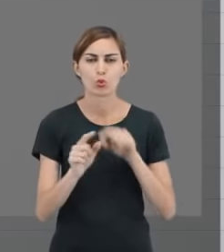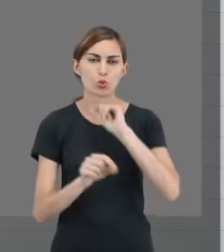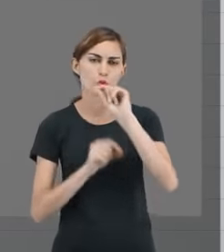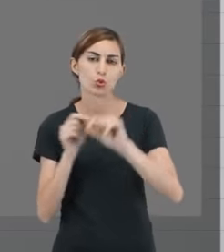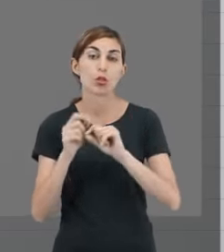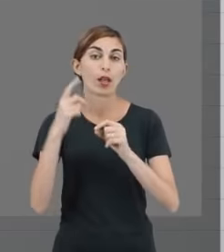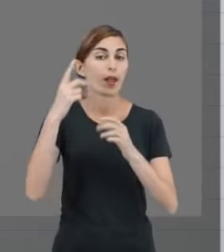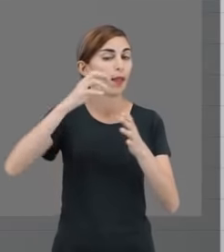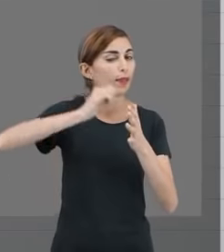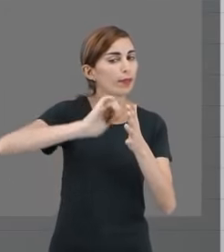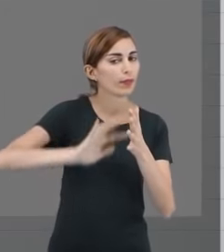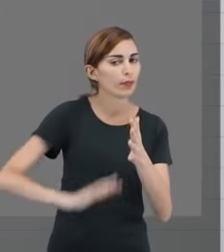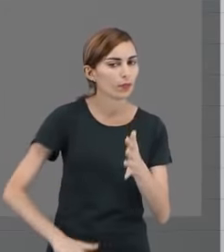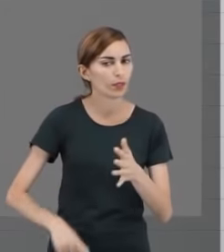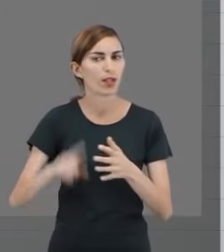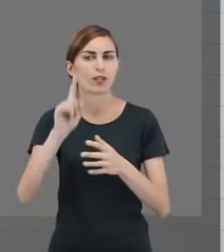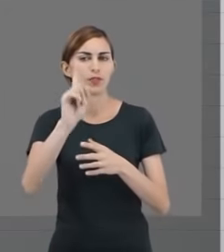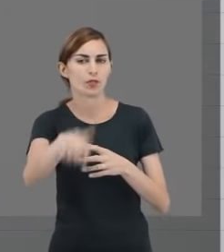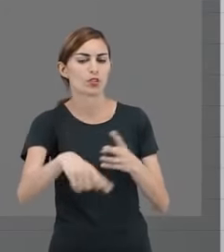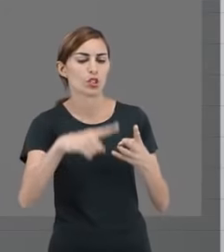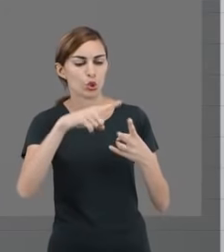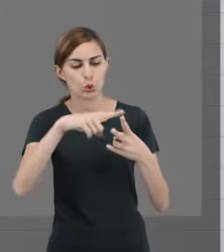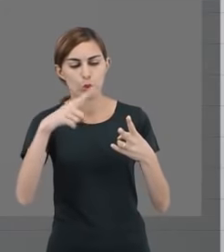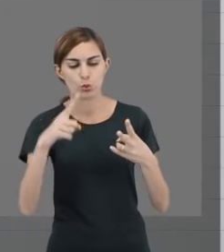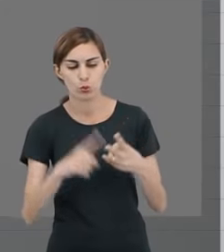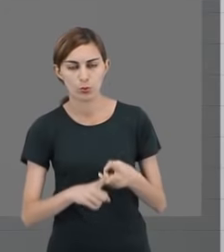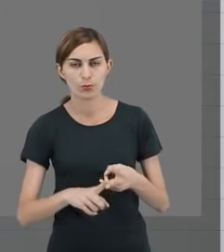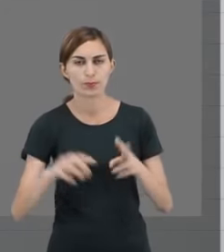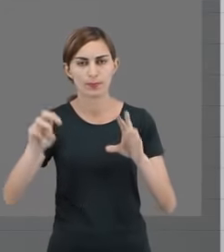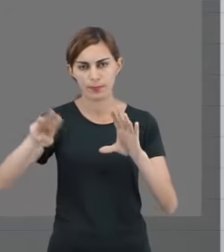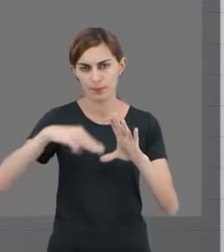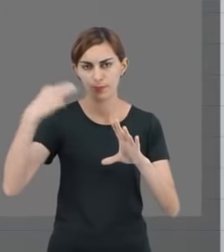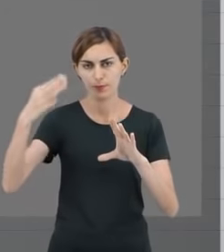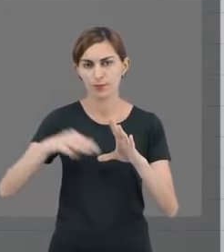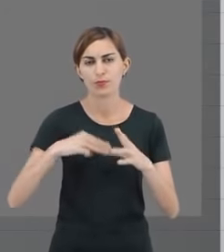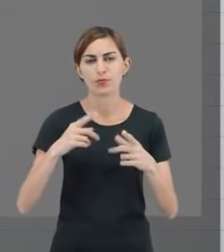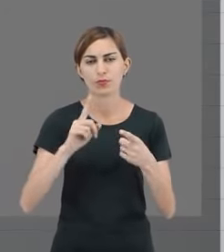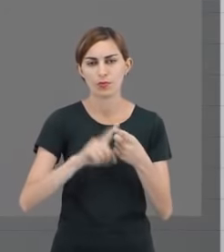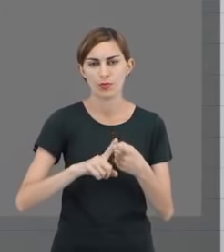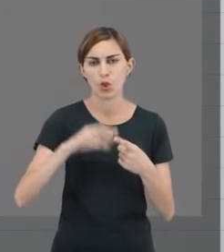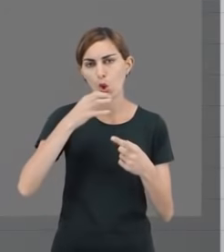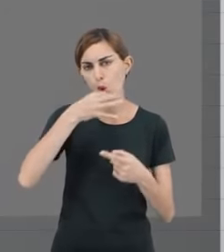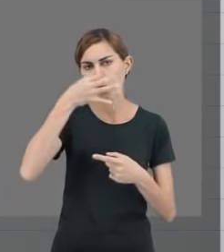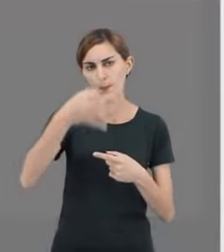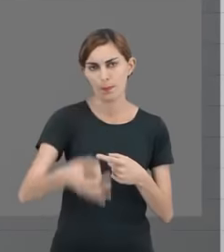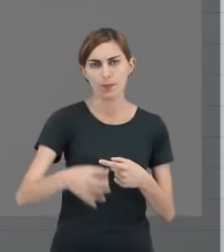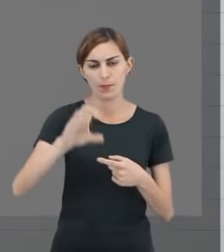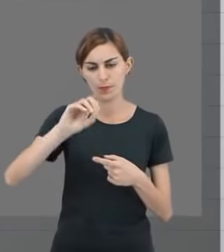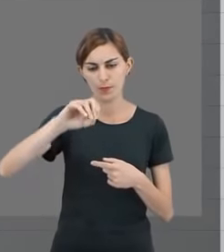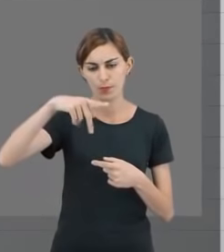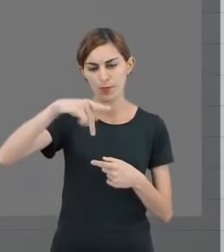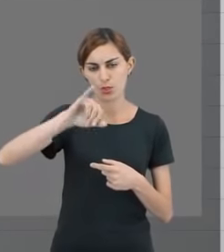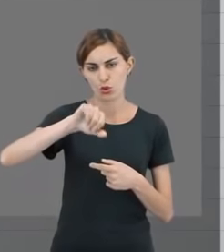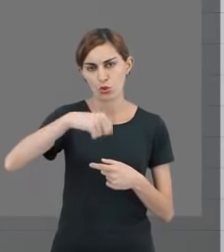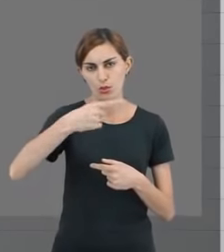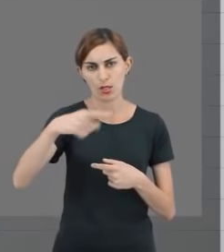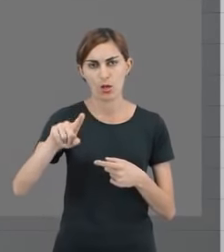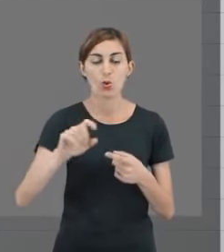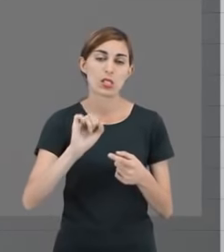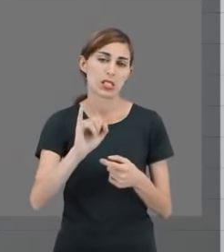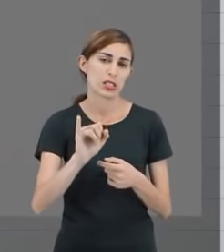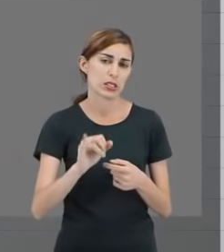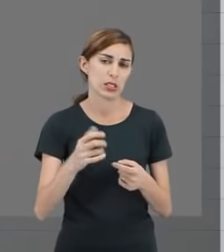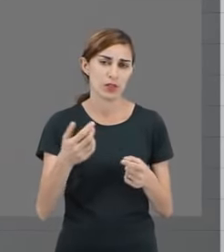vocês receberão em duas situações. E ele é opcional. Se por um acaso,